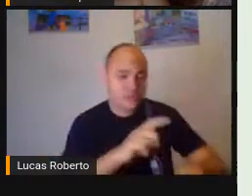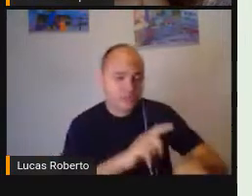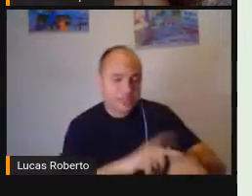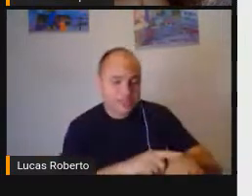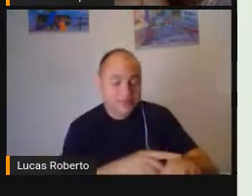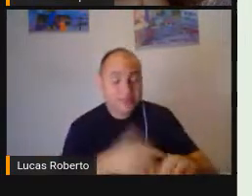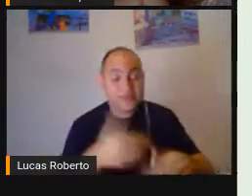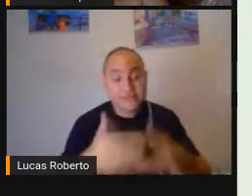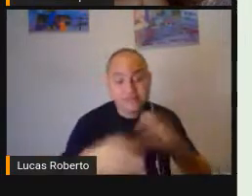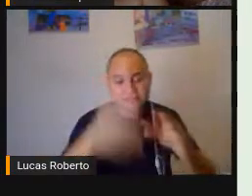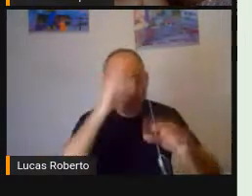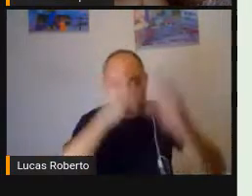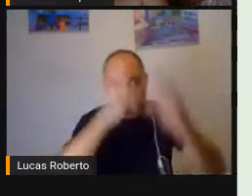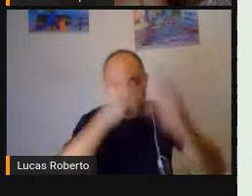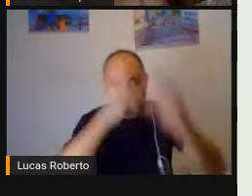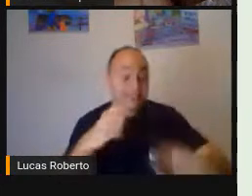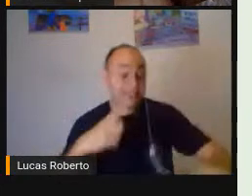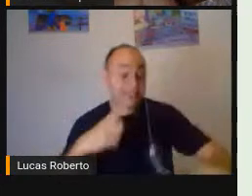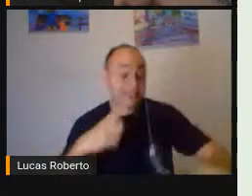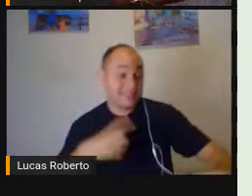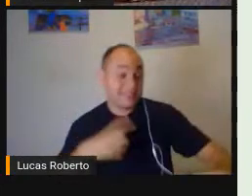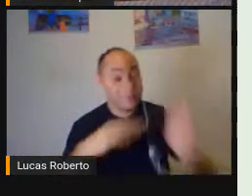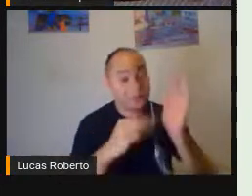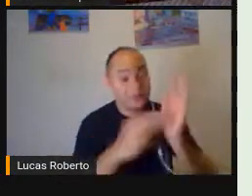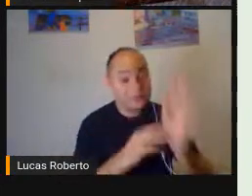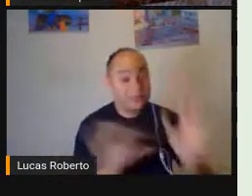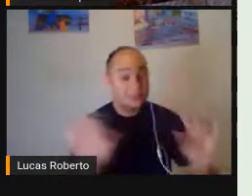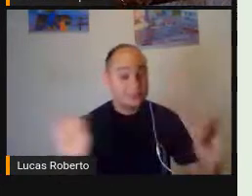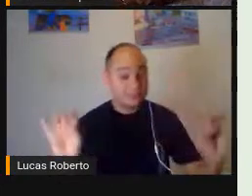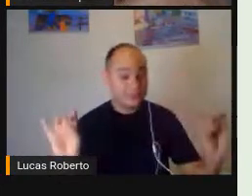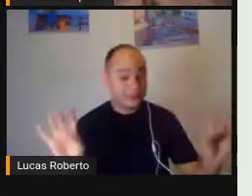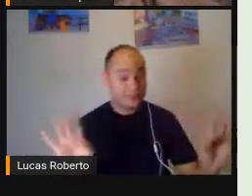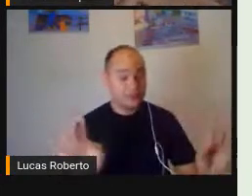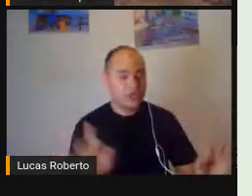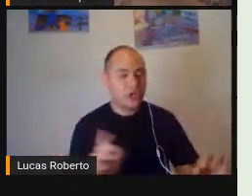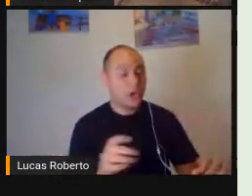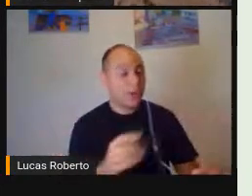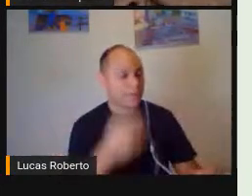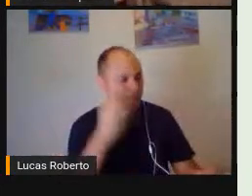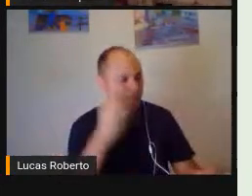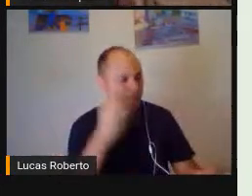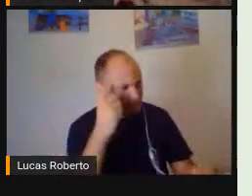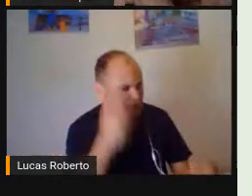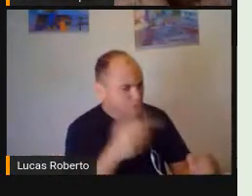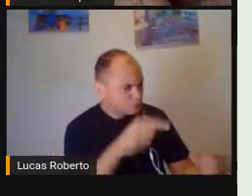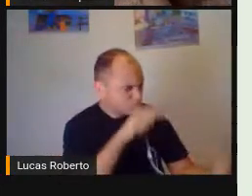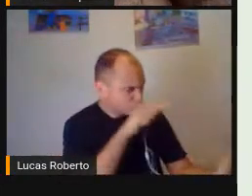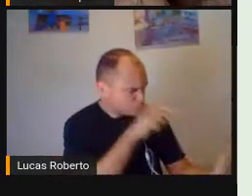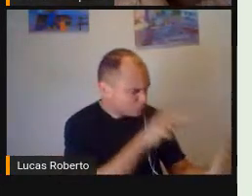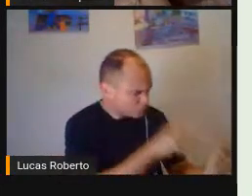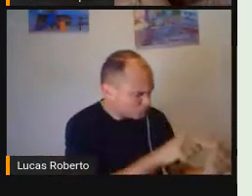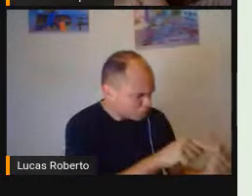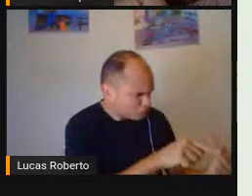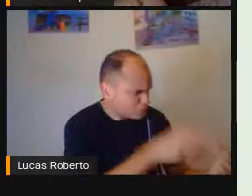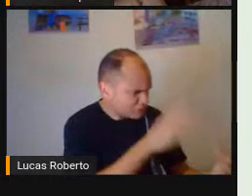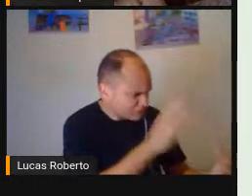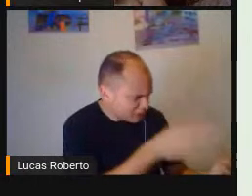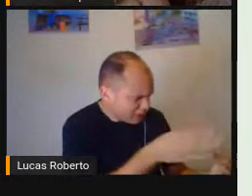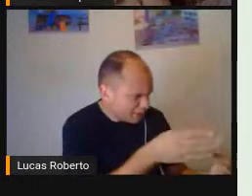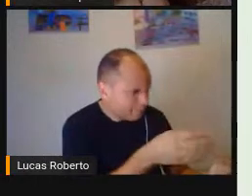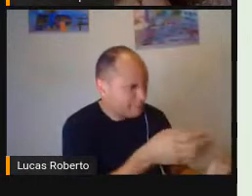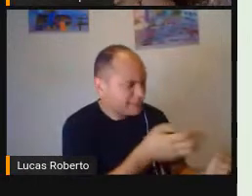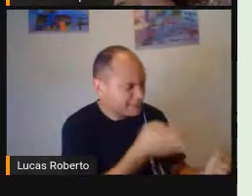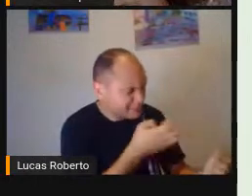metodologias Específicas A partir dos objetivos Estabelecidos A partir das Intencionalidades Nosso